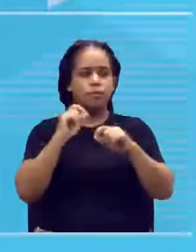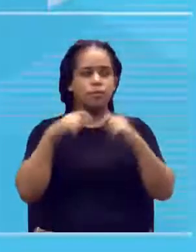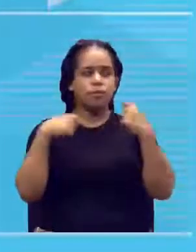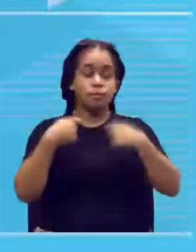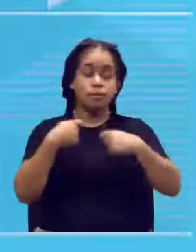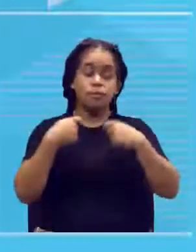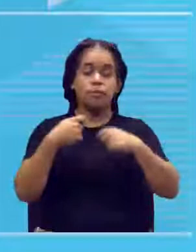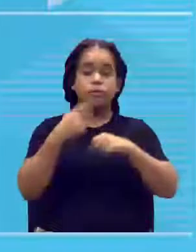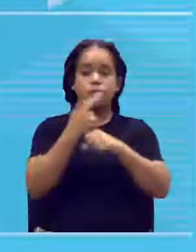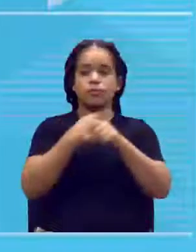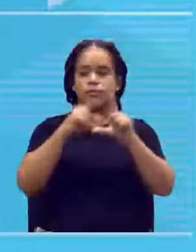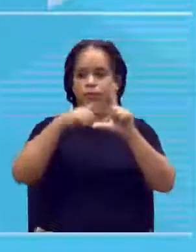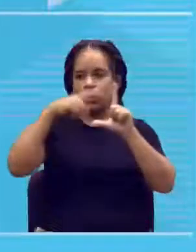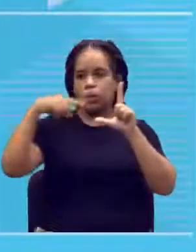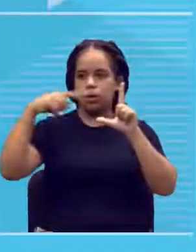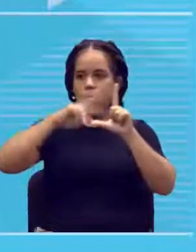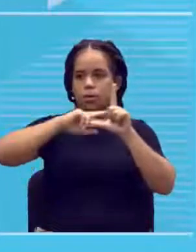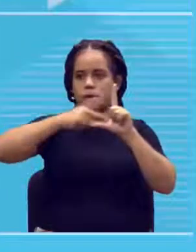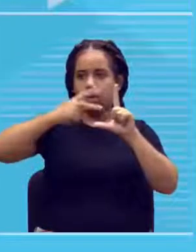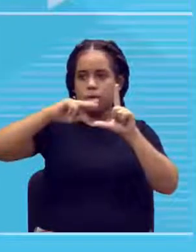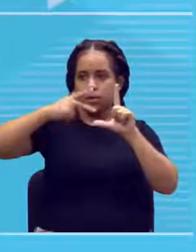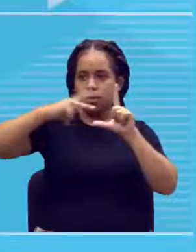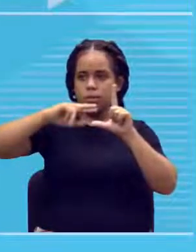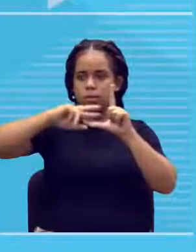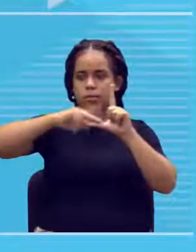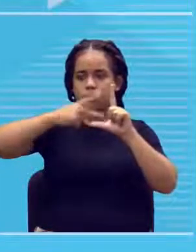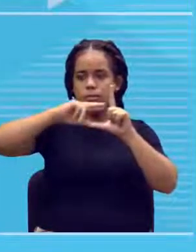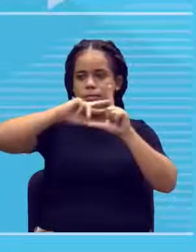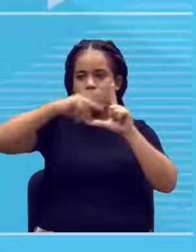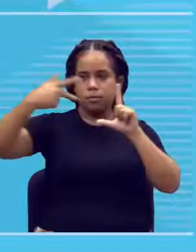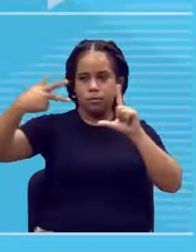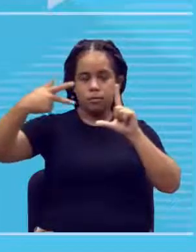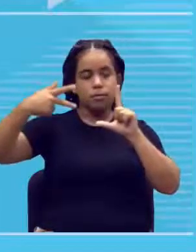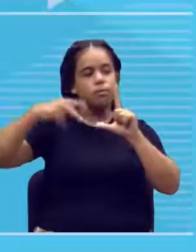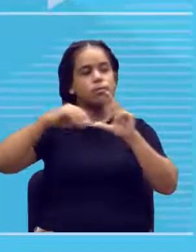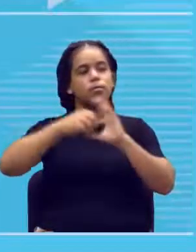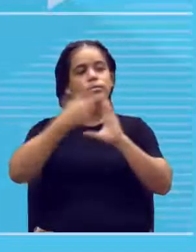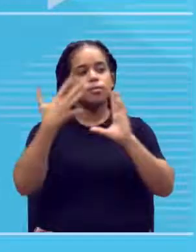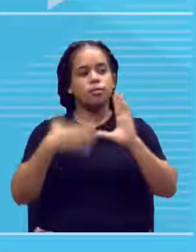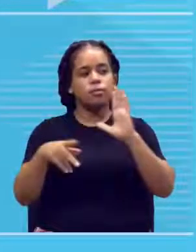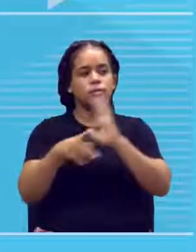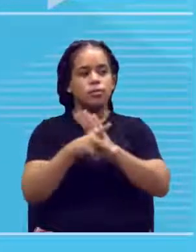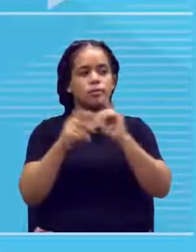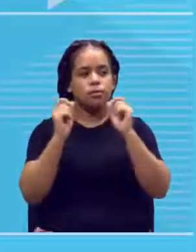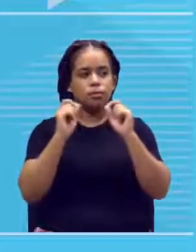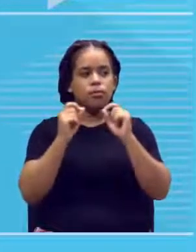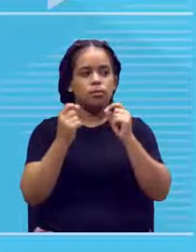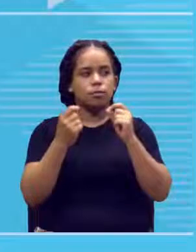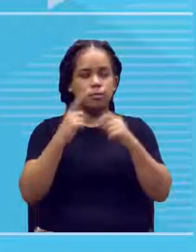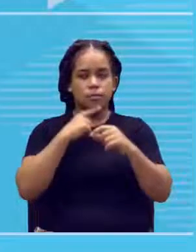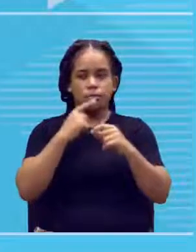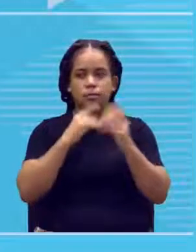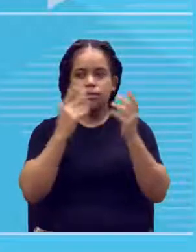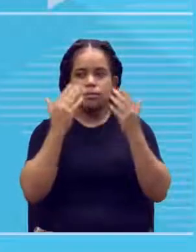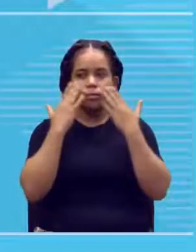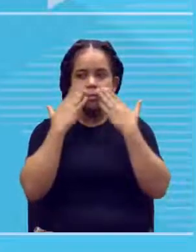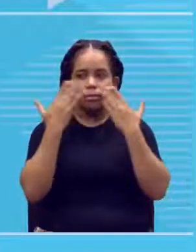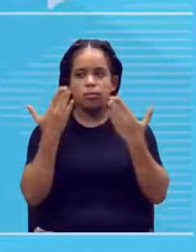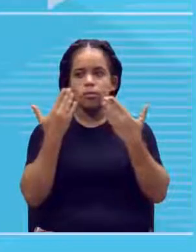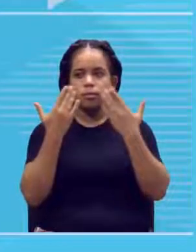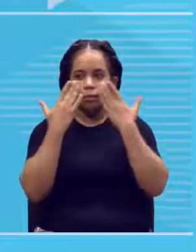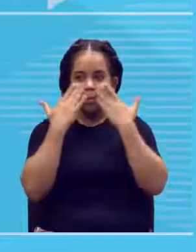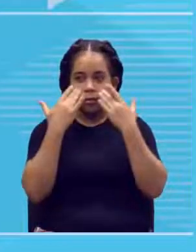heredograma casais que são fenotipicamente iguais. Eita, professor, o que é